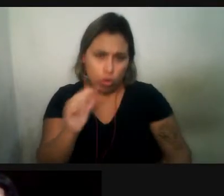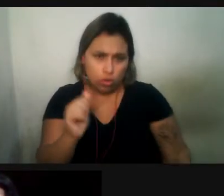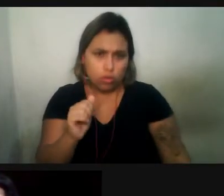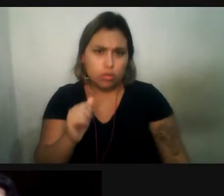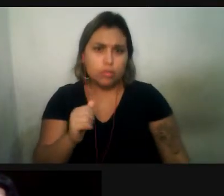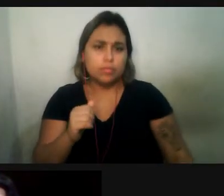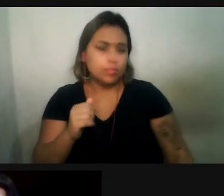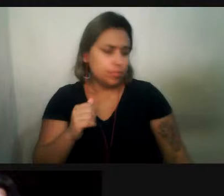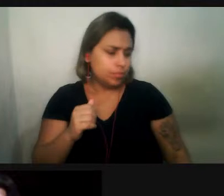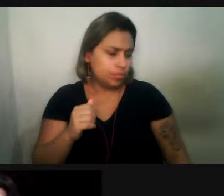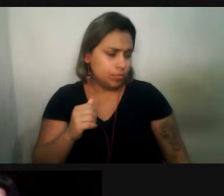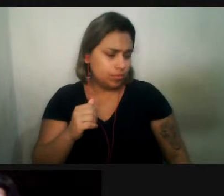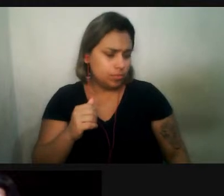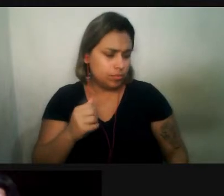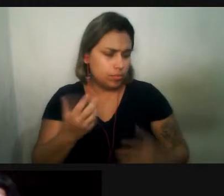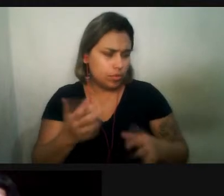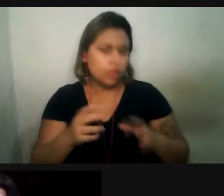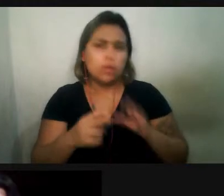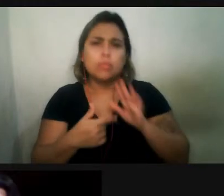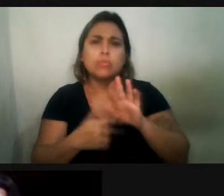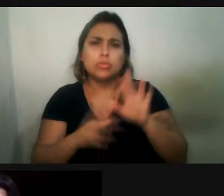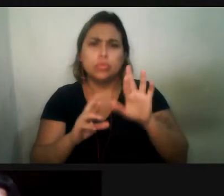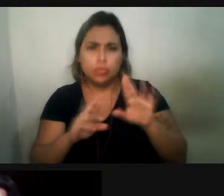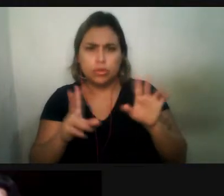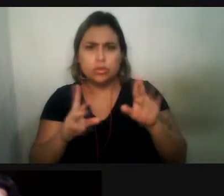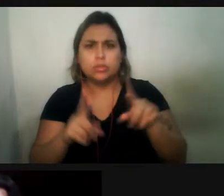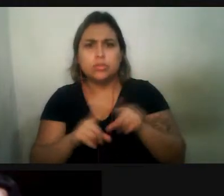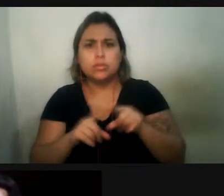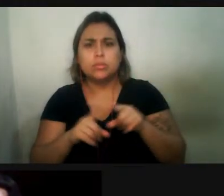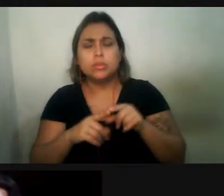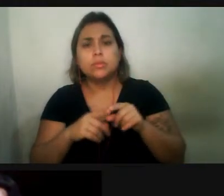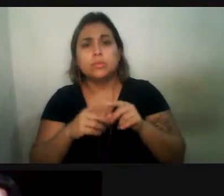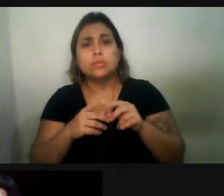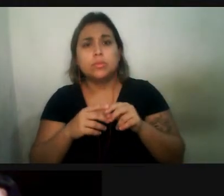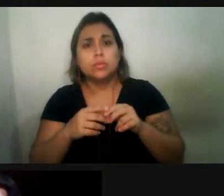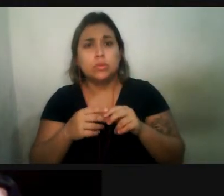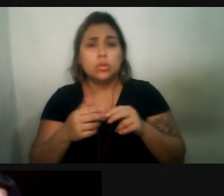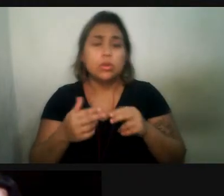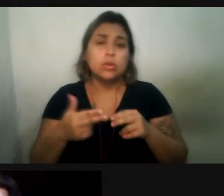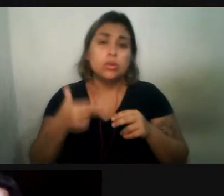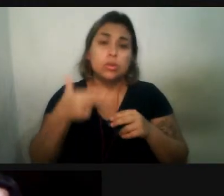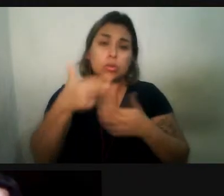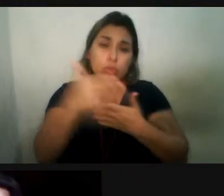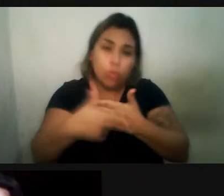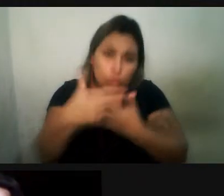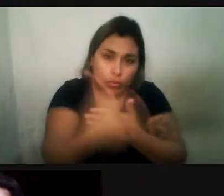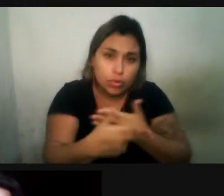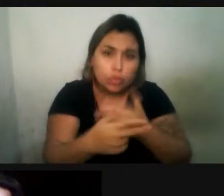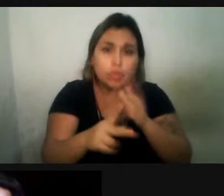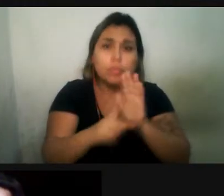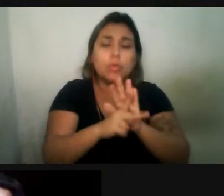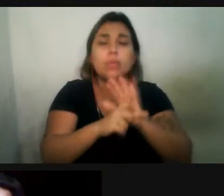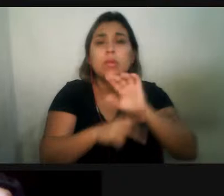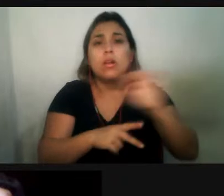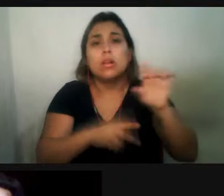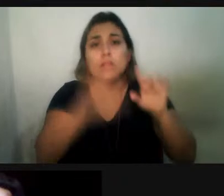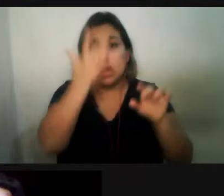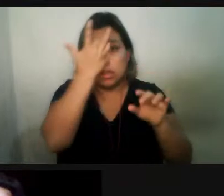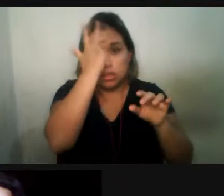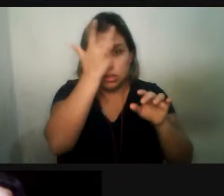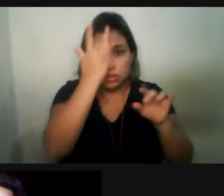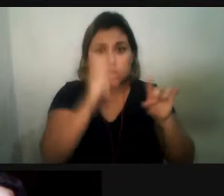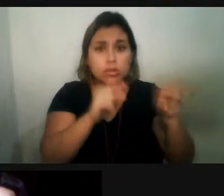espécies diferentes, e o golfinho de rio da Índia, vai, eles estão